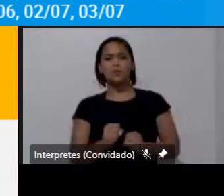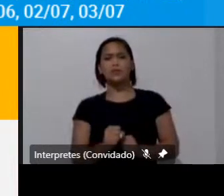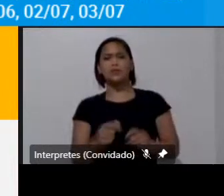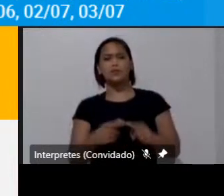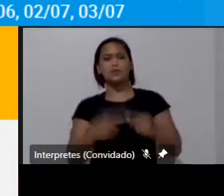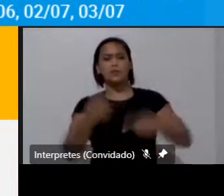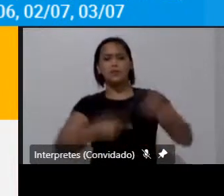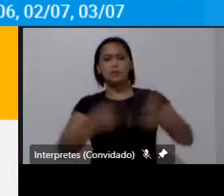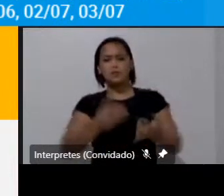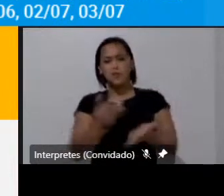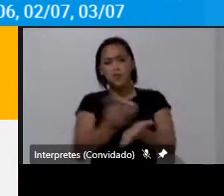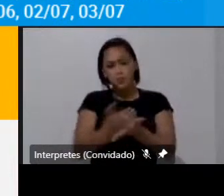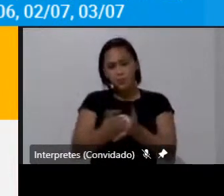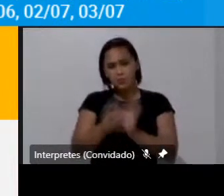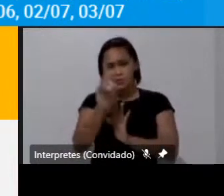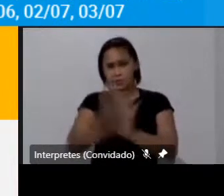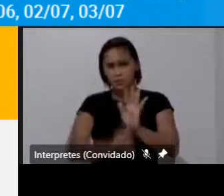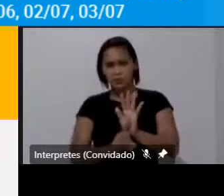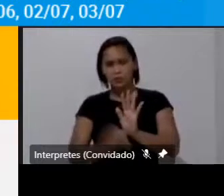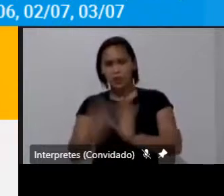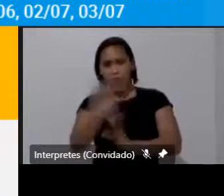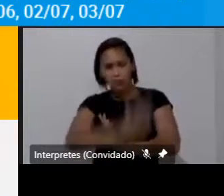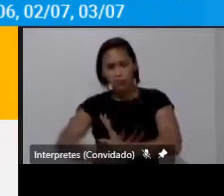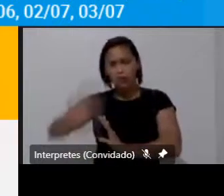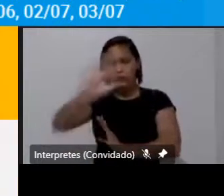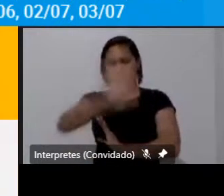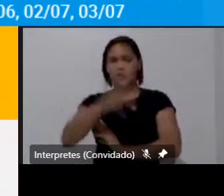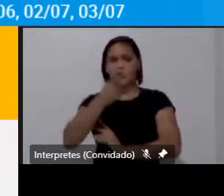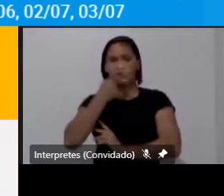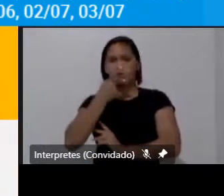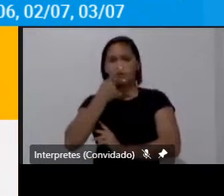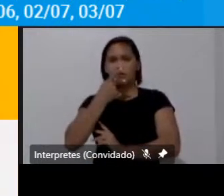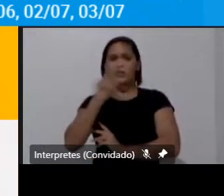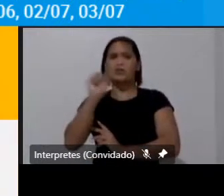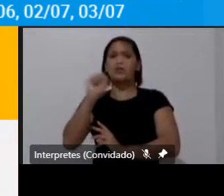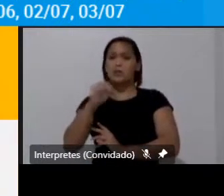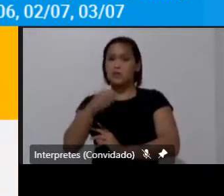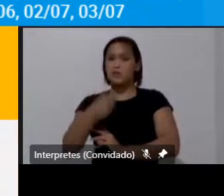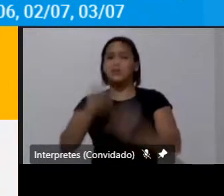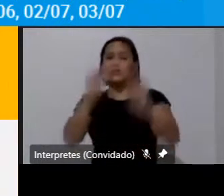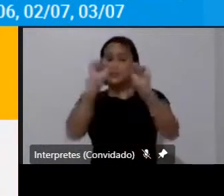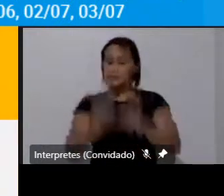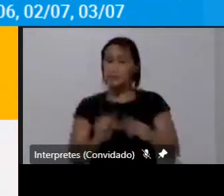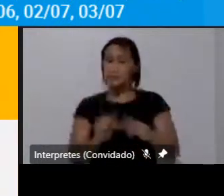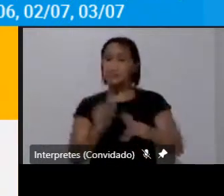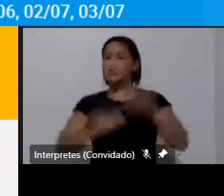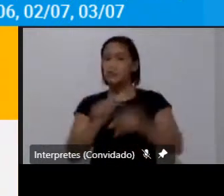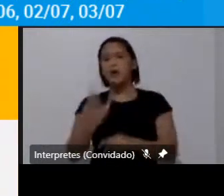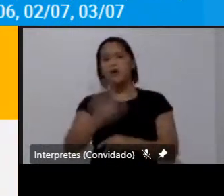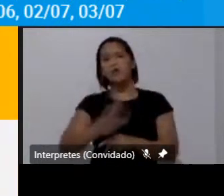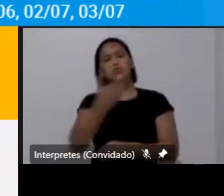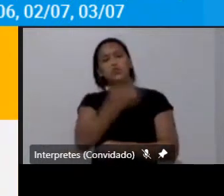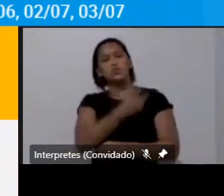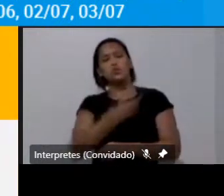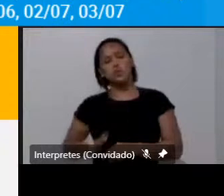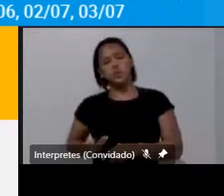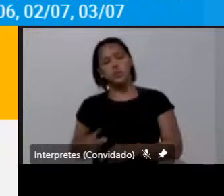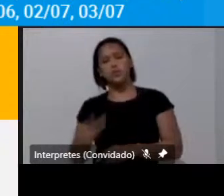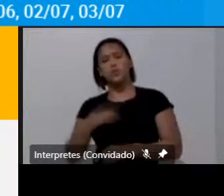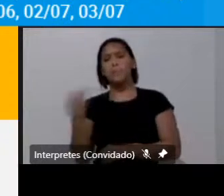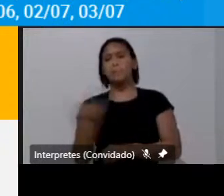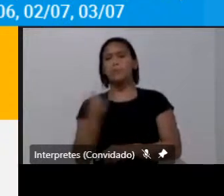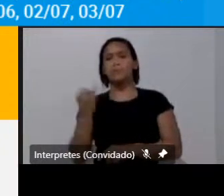princípio de um direito universal pois é um serviço de utilidade pública essencial